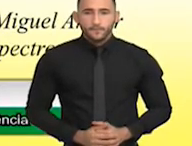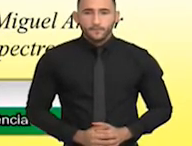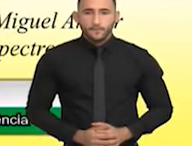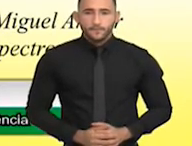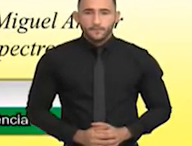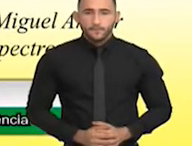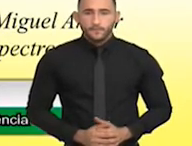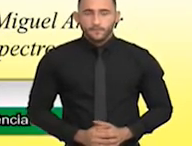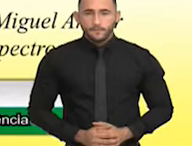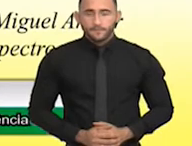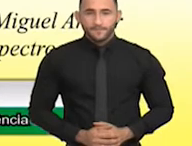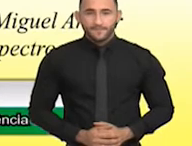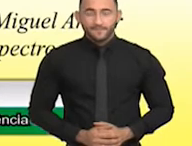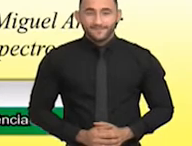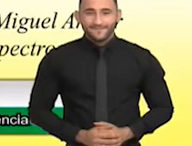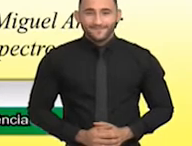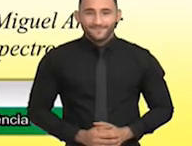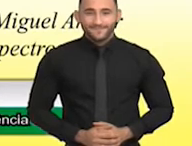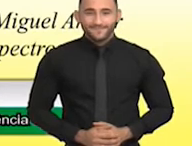para o meu tempo aí, virador.